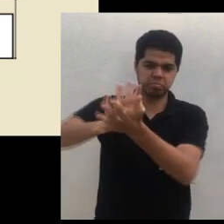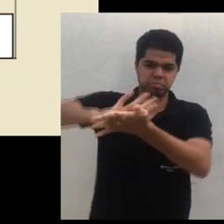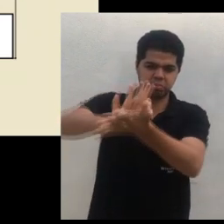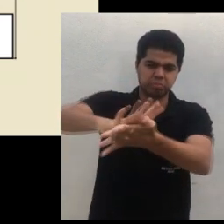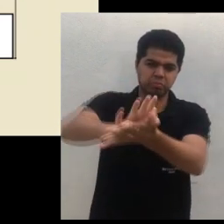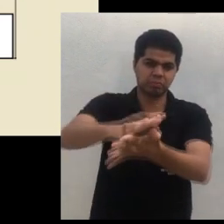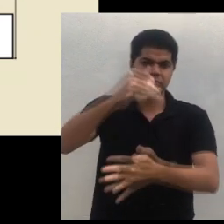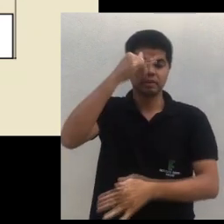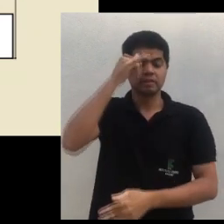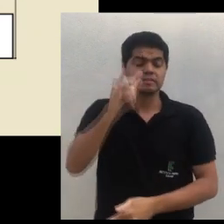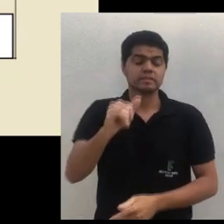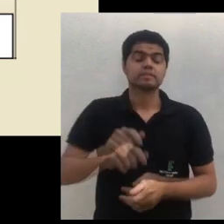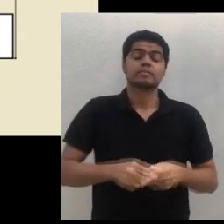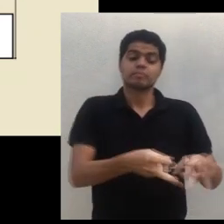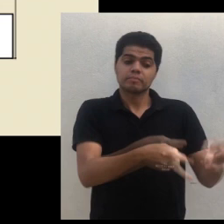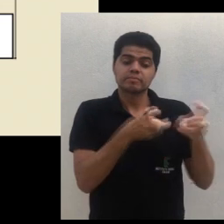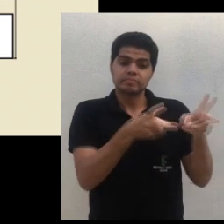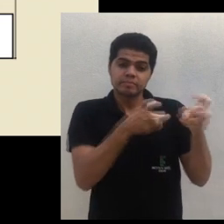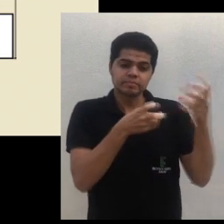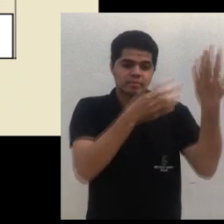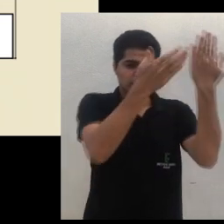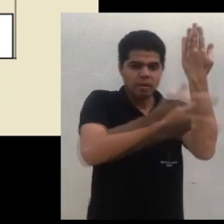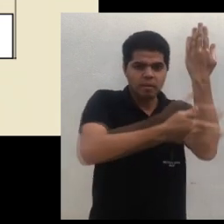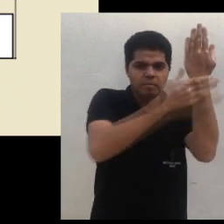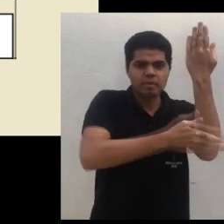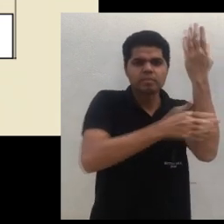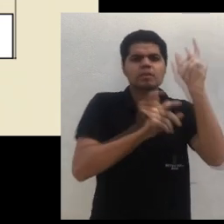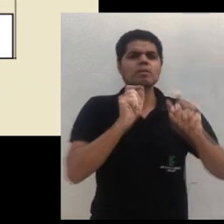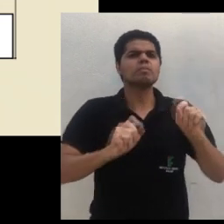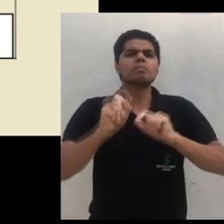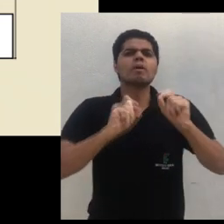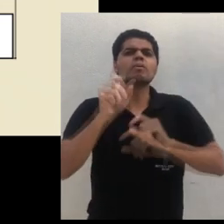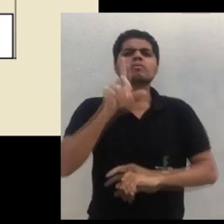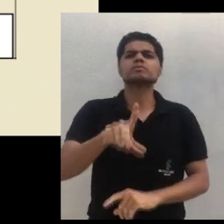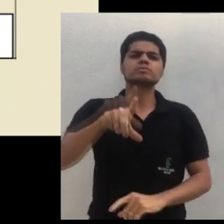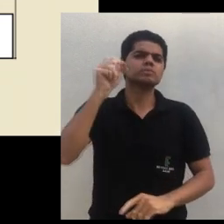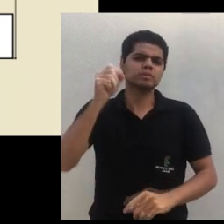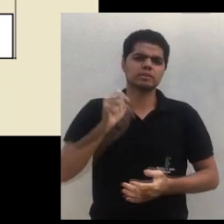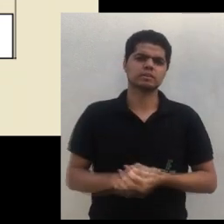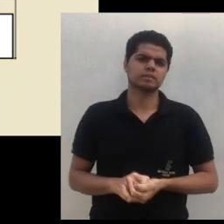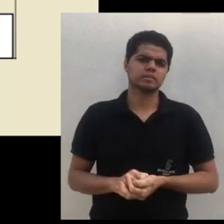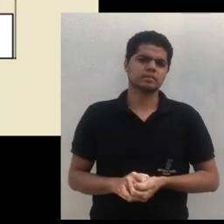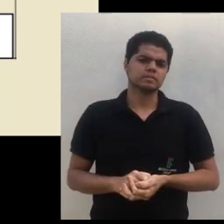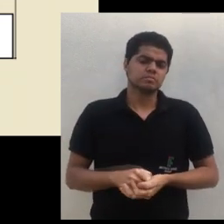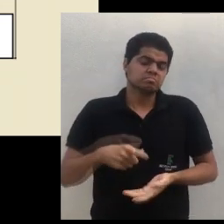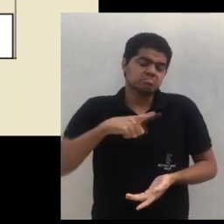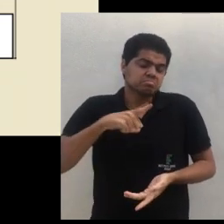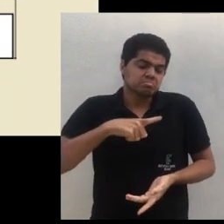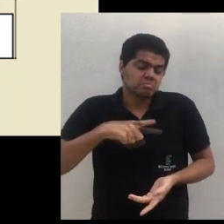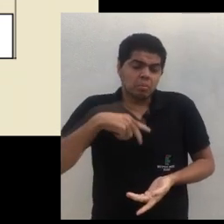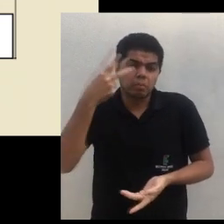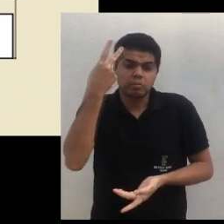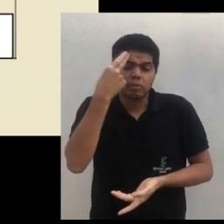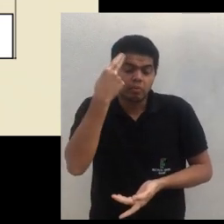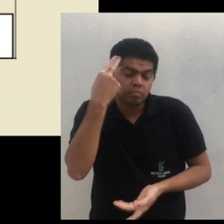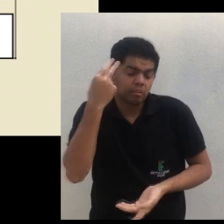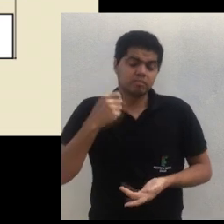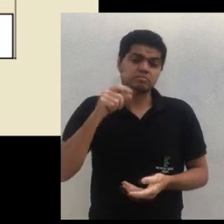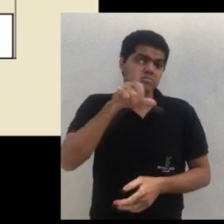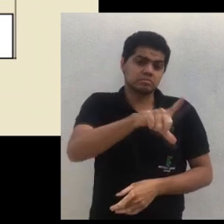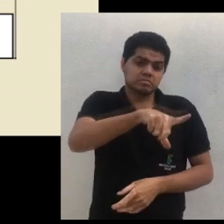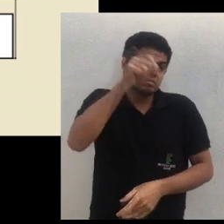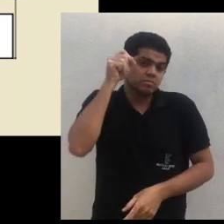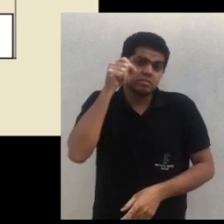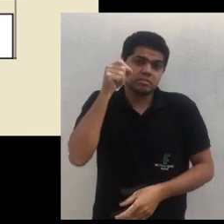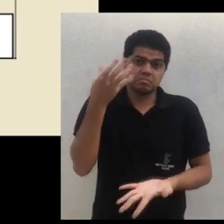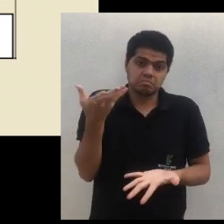madeira nativa ou exótica, dependendo da minha escolha que seja permitido. e aí vem toda aquela legislação que se eu for utilizar a madeira,